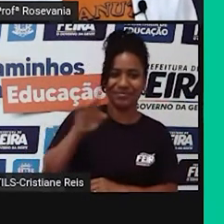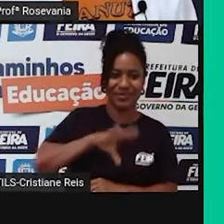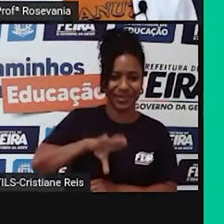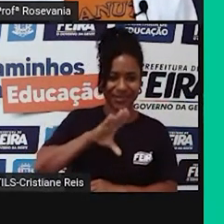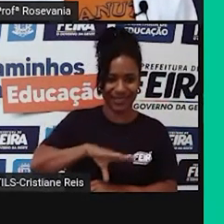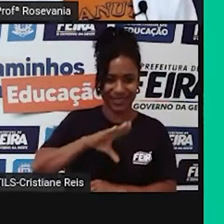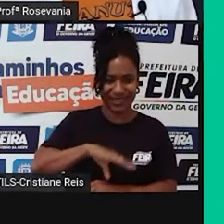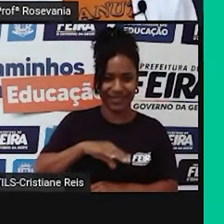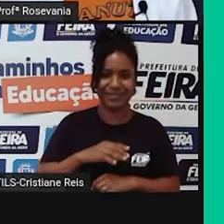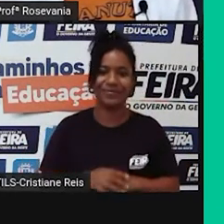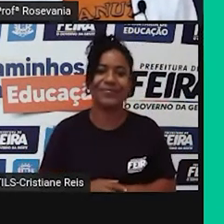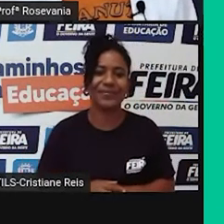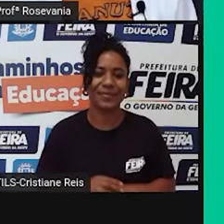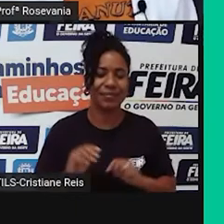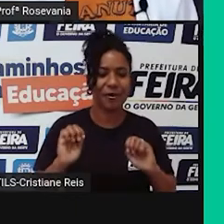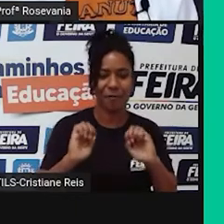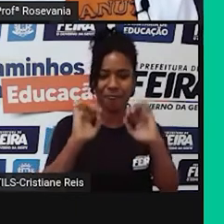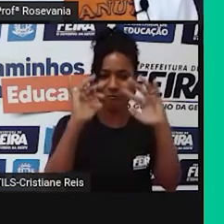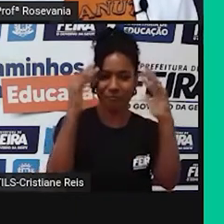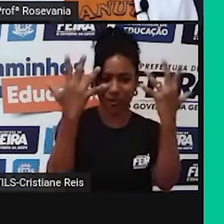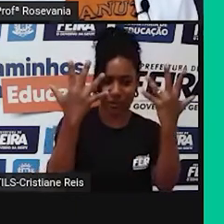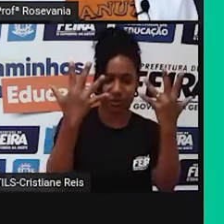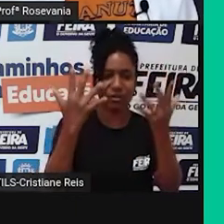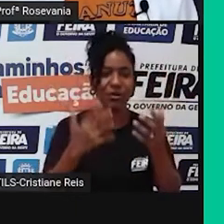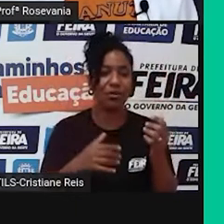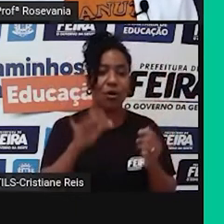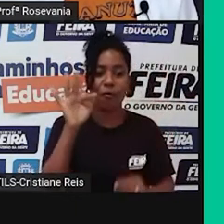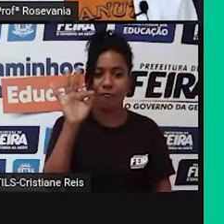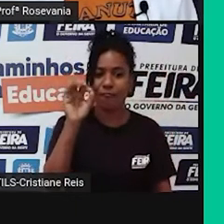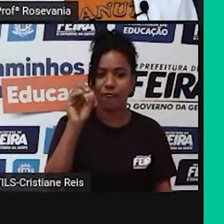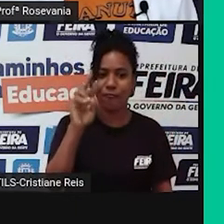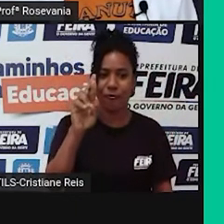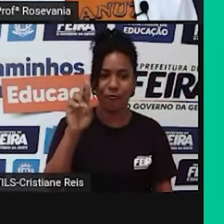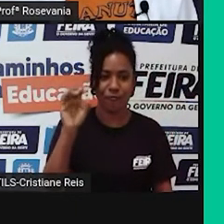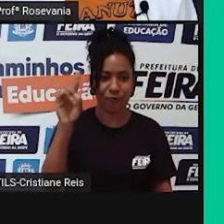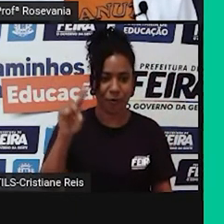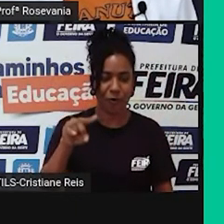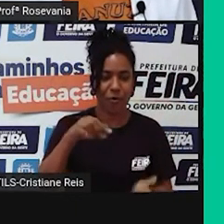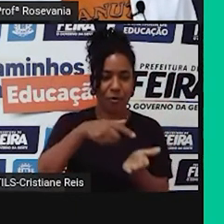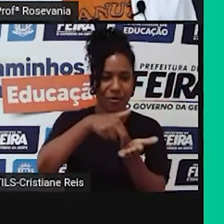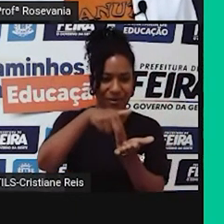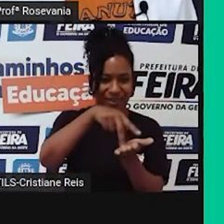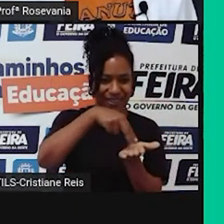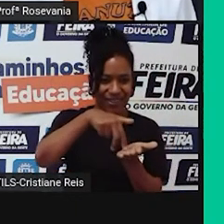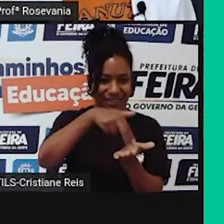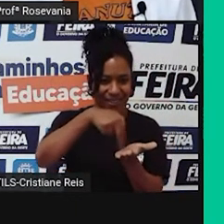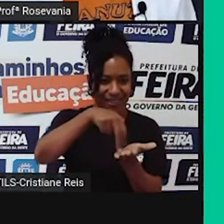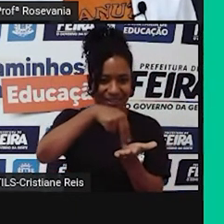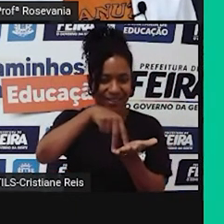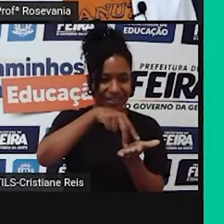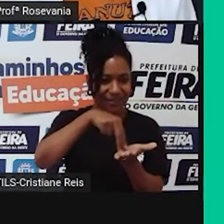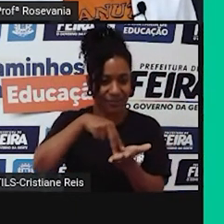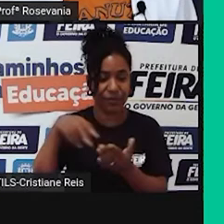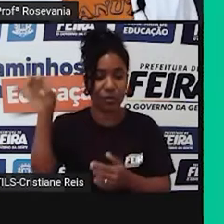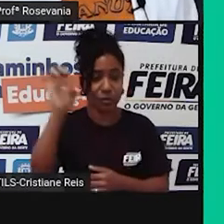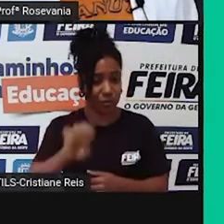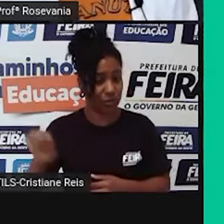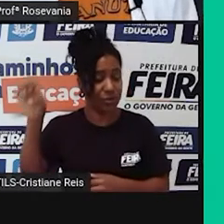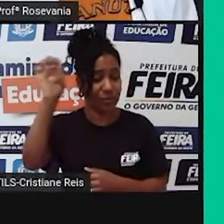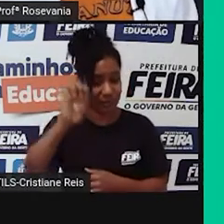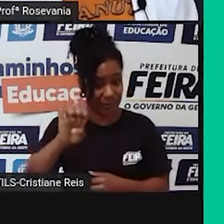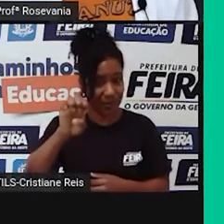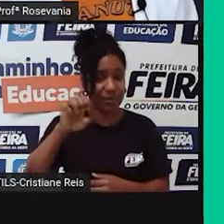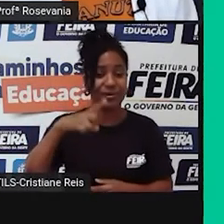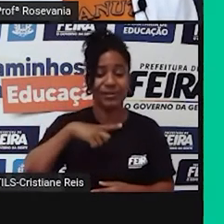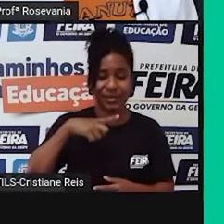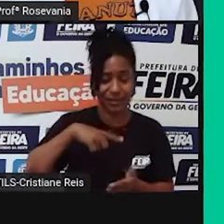tem a festa, né, como forró, né, não especificamente, né, dos portugueses, mas dos europeus, de modo geral, que